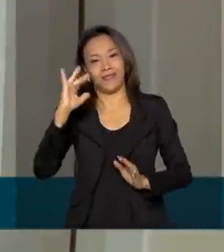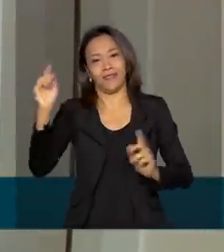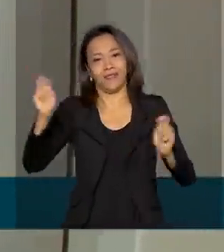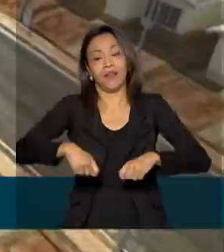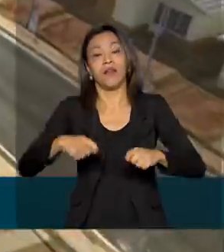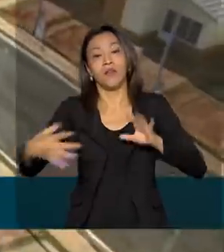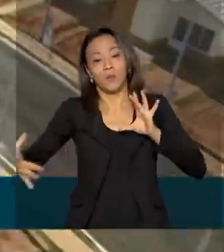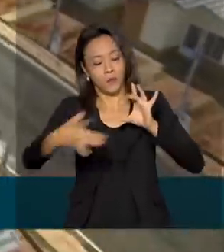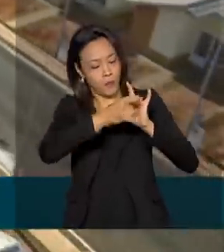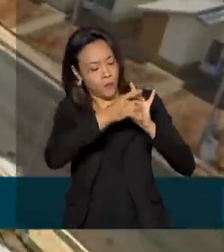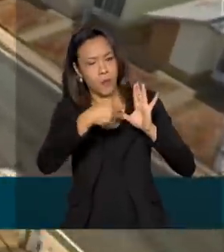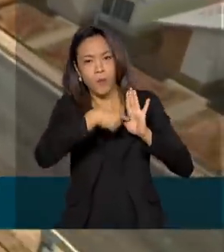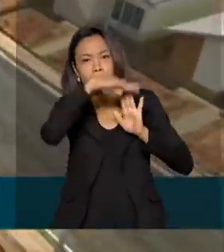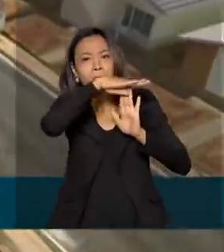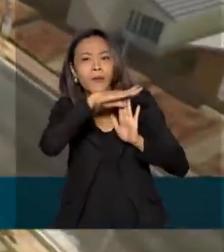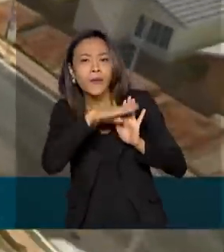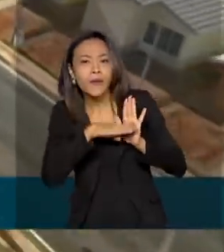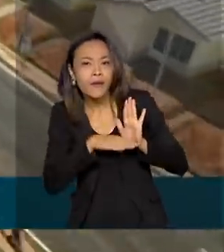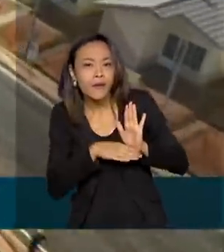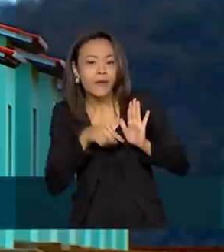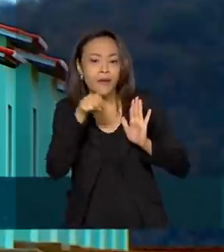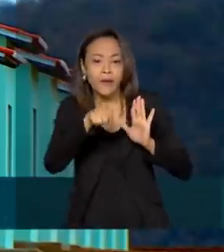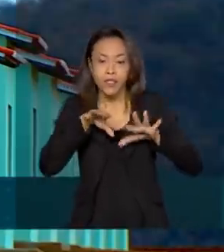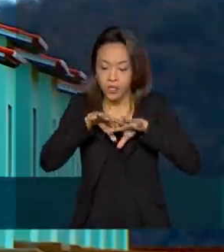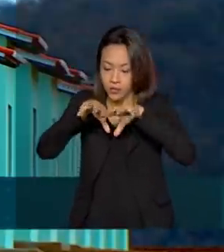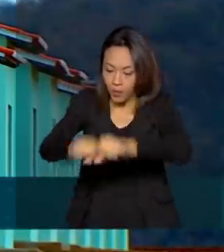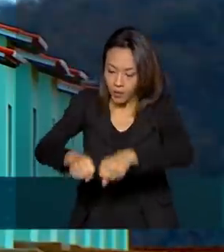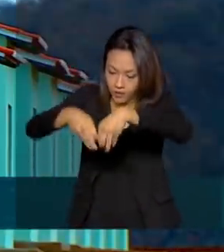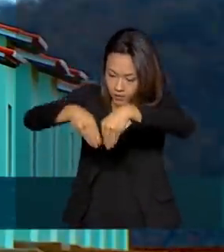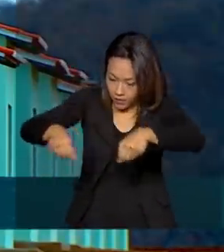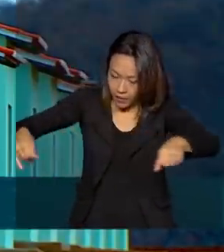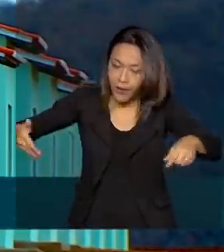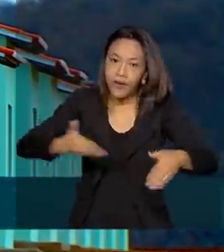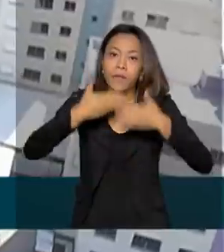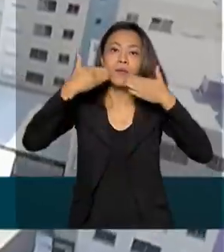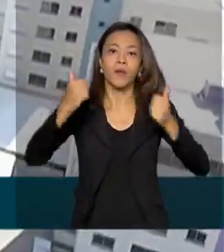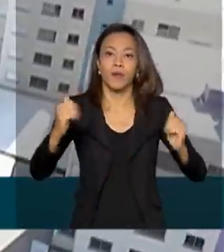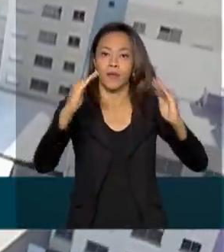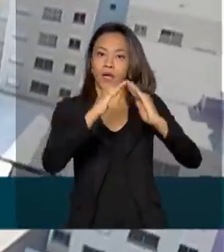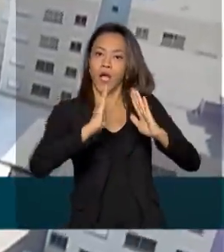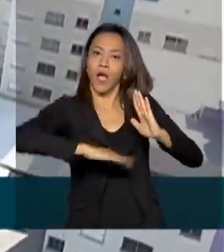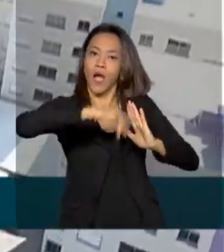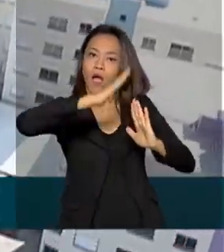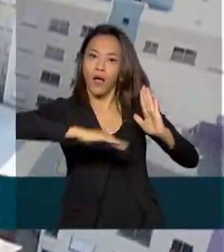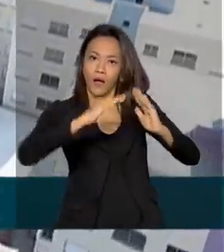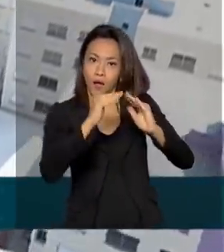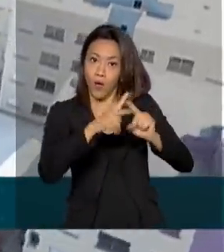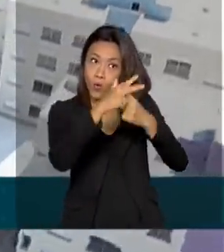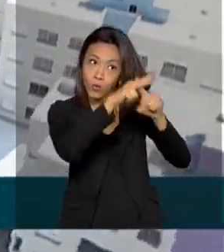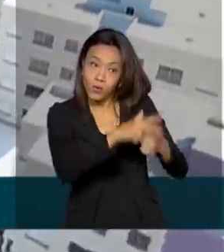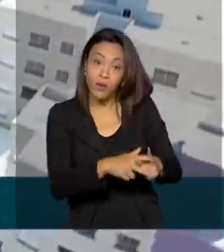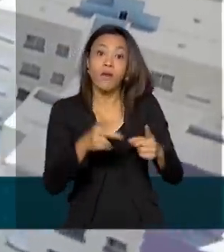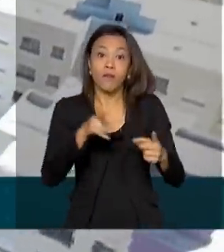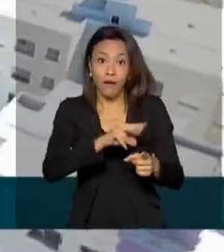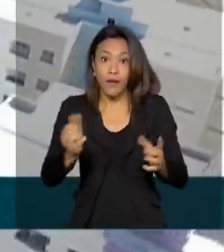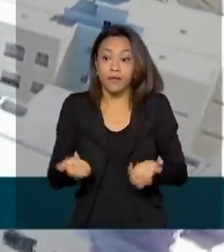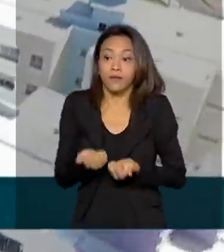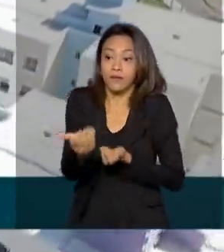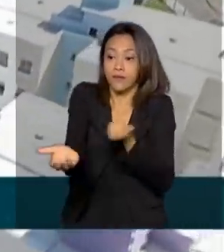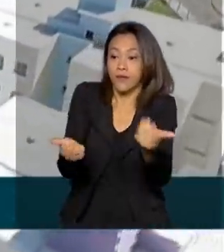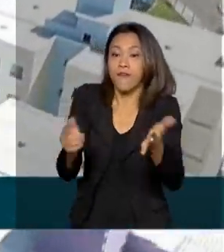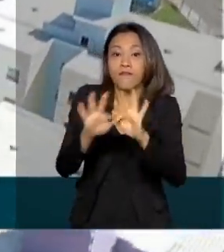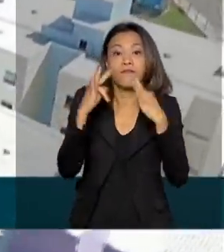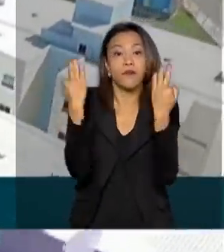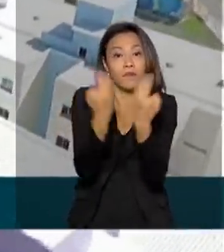do Programa de Regularização Fundiária e Melhoria Habitacional. Serão beneficiadas famílias com renda mensal